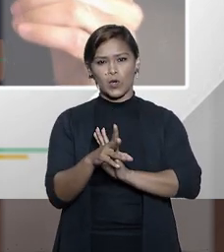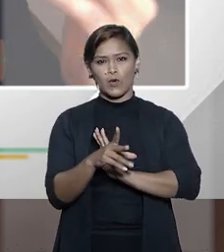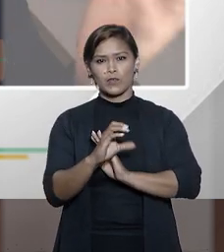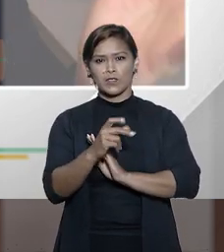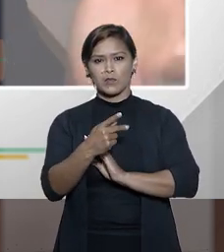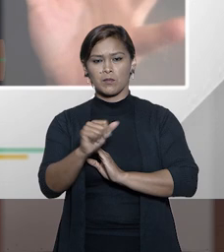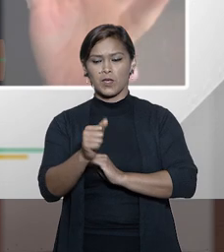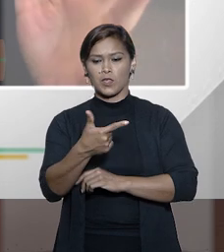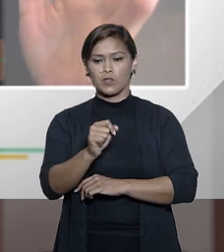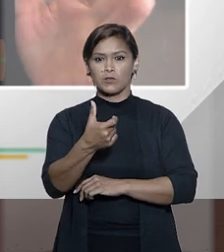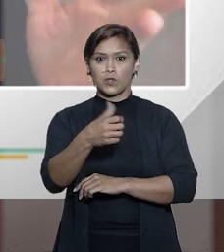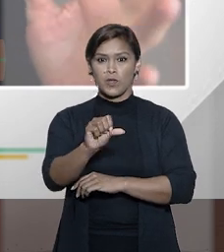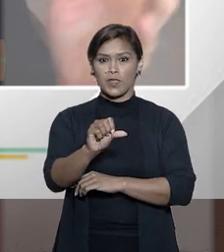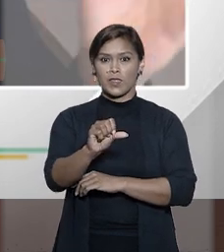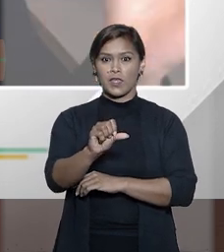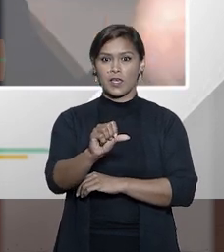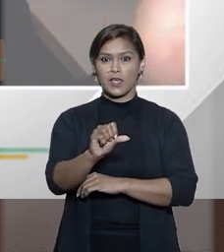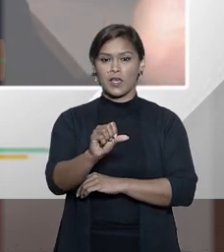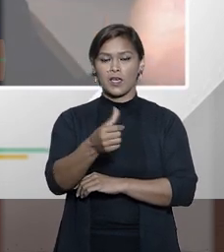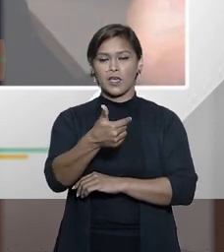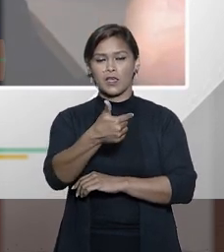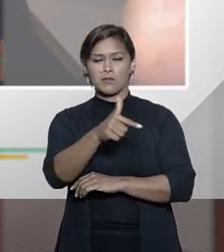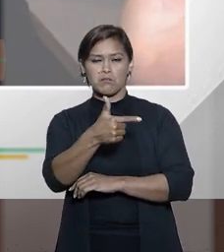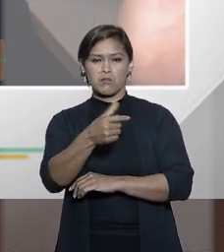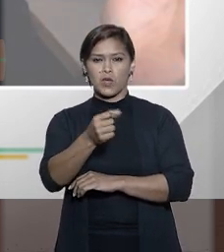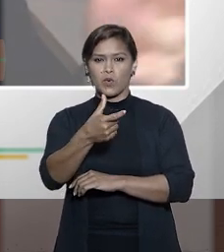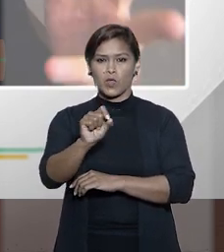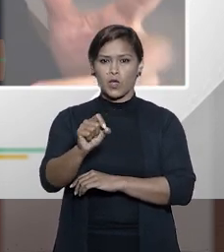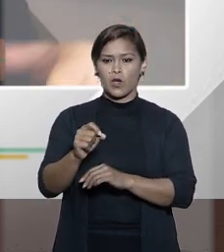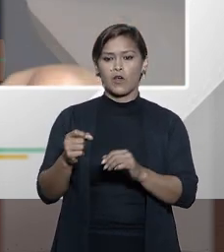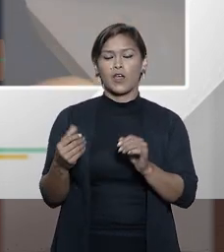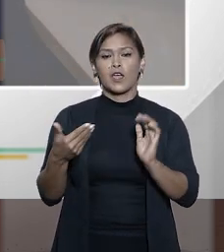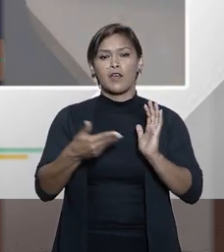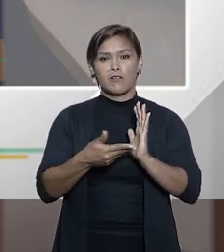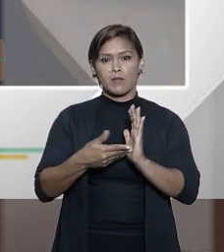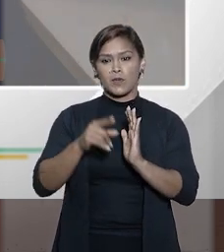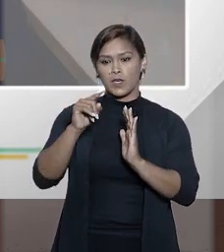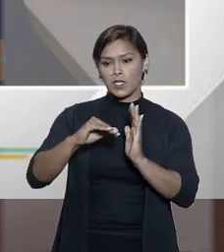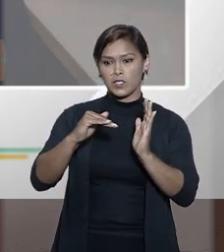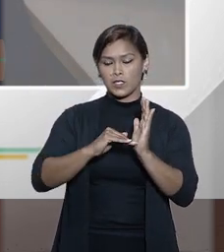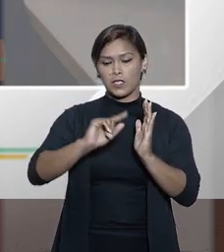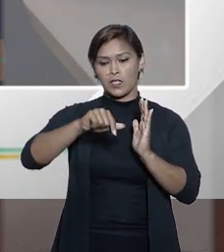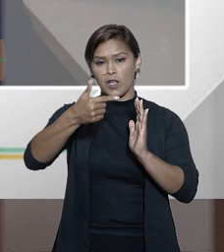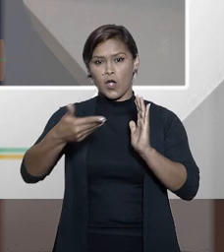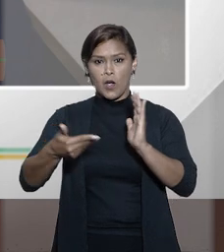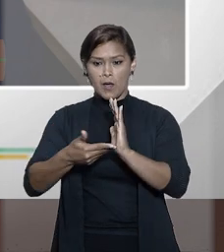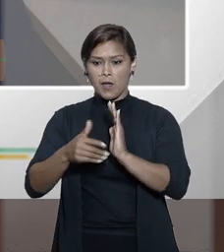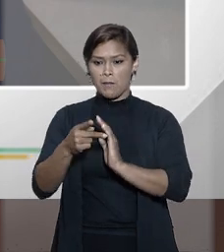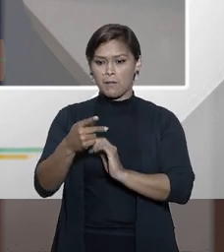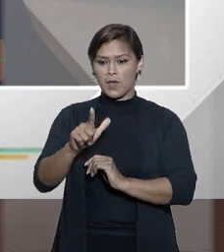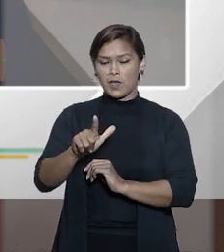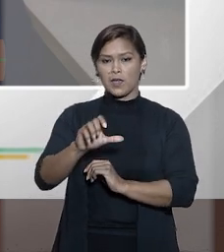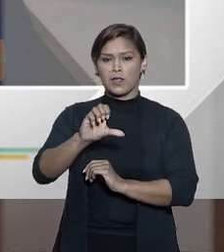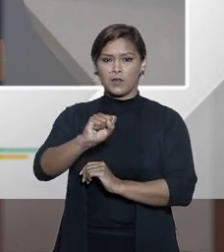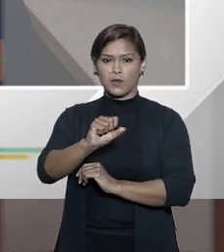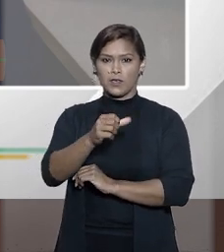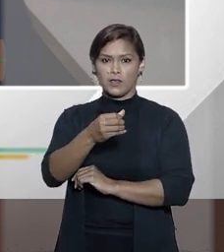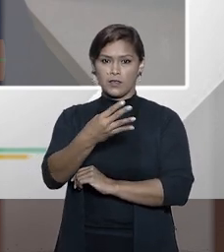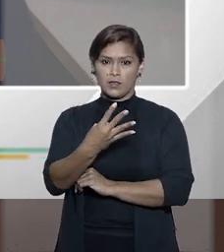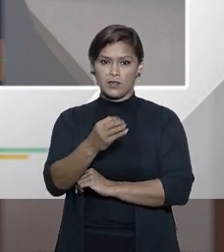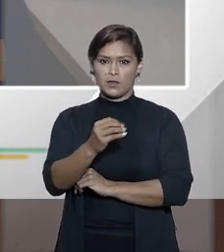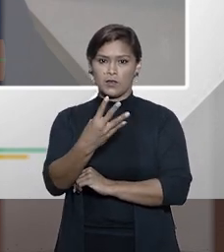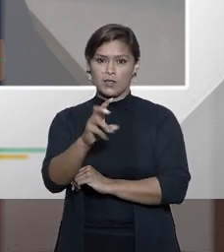2010, 2009-2010. Passou pelo Senado, agora está na Câmara como PL 8045.